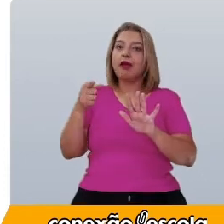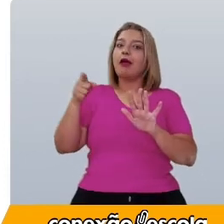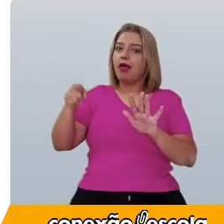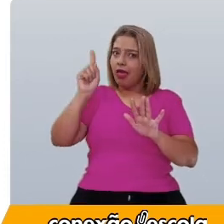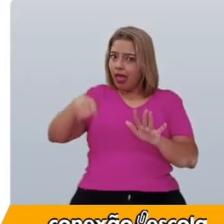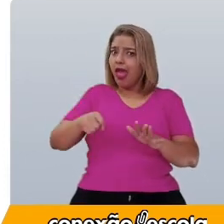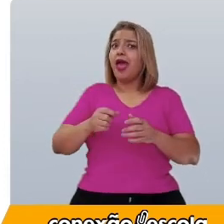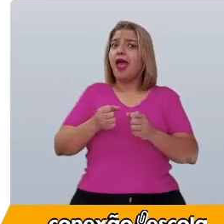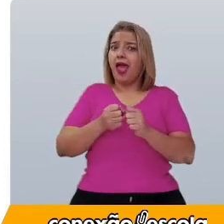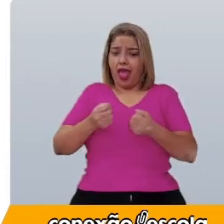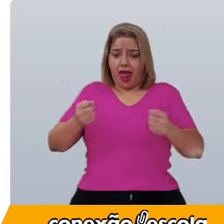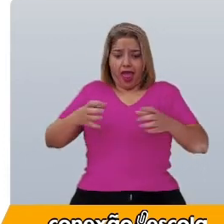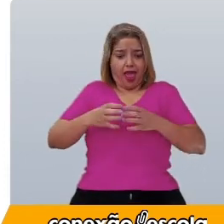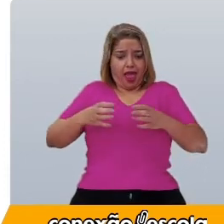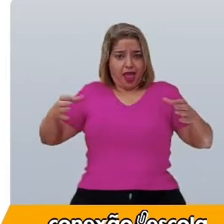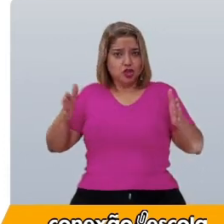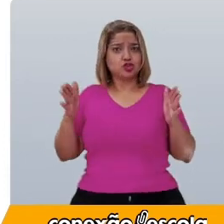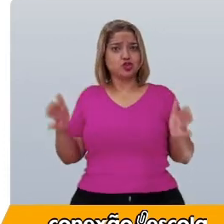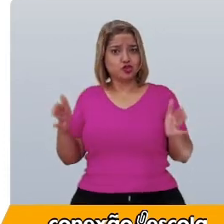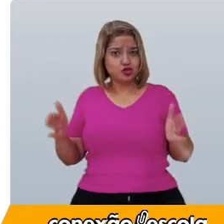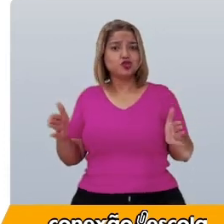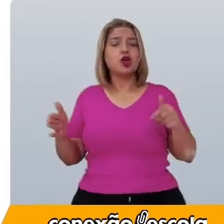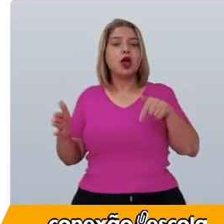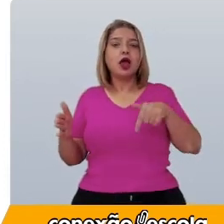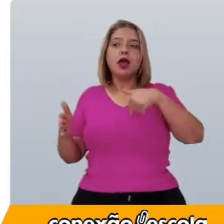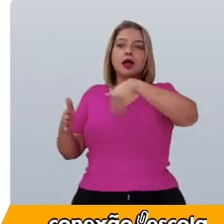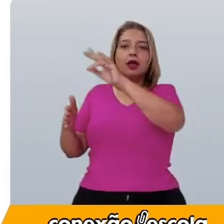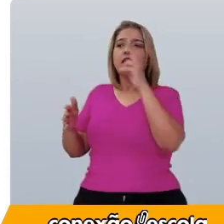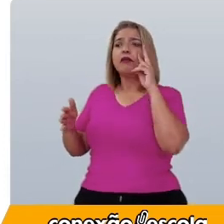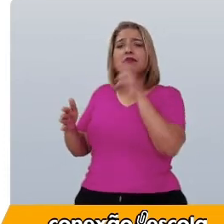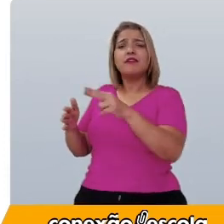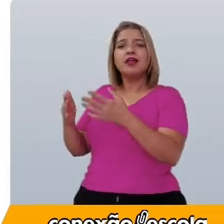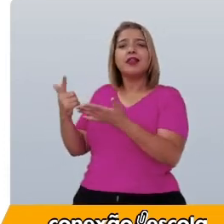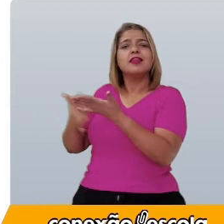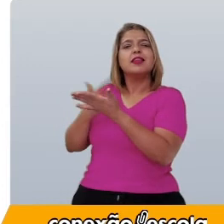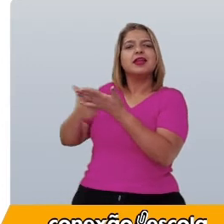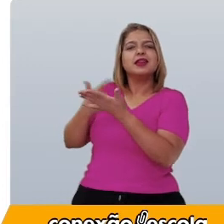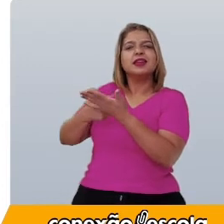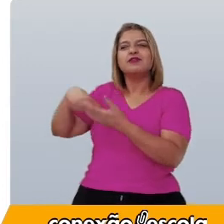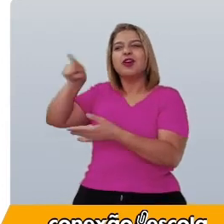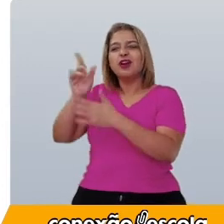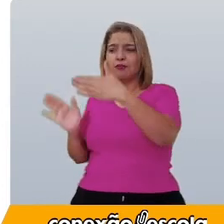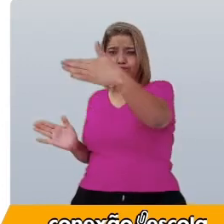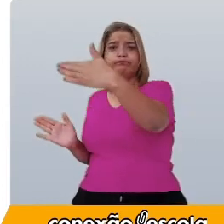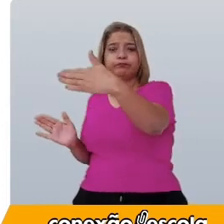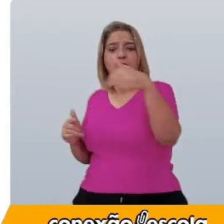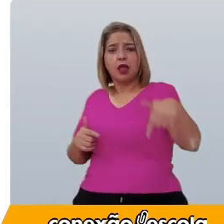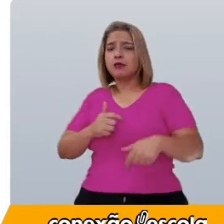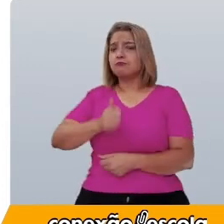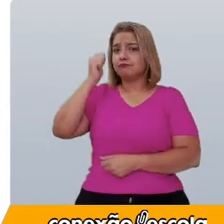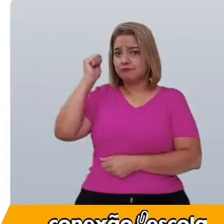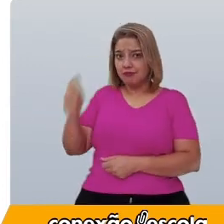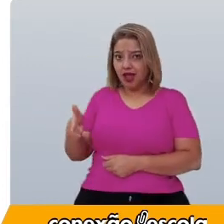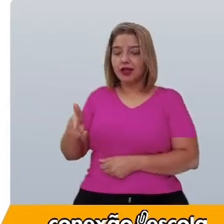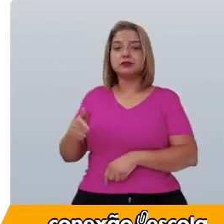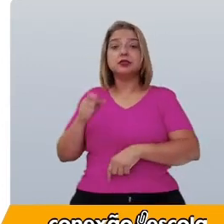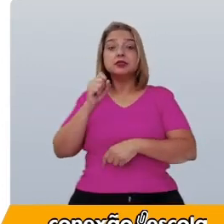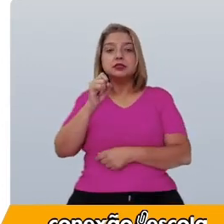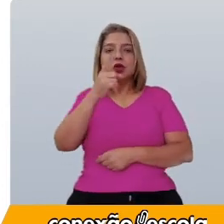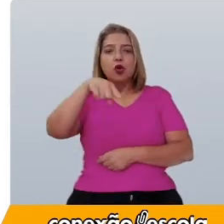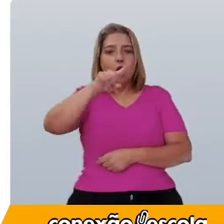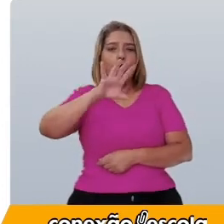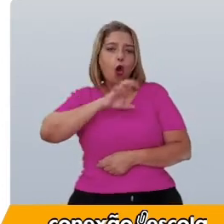grande. Maior que a maioria dos livros que a gente costuma ler. Por isso, se você gosta de